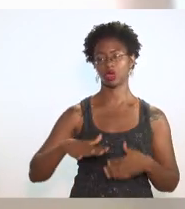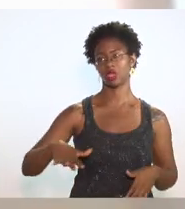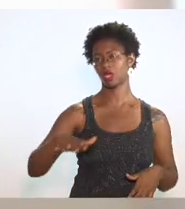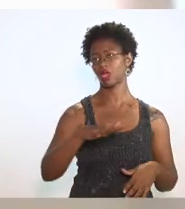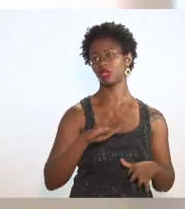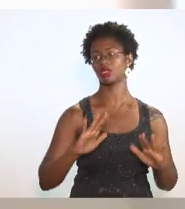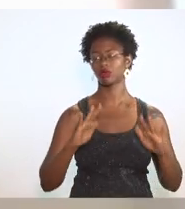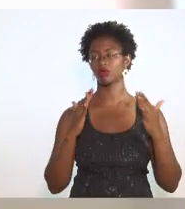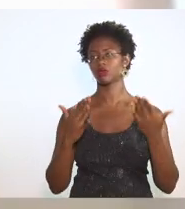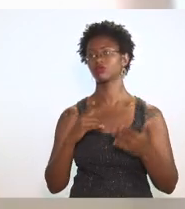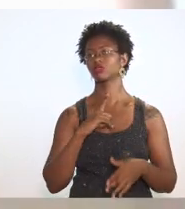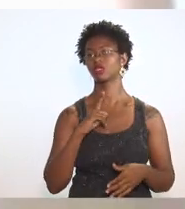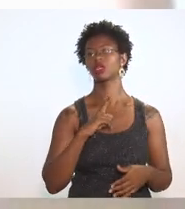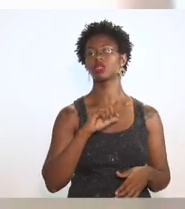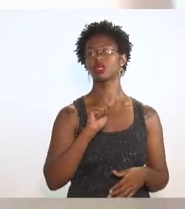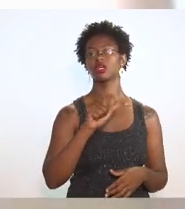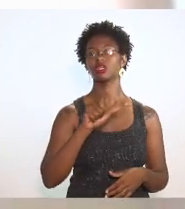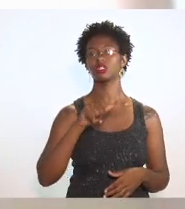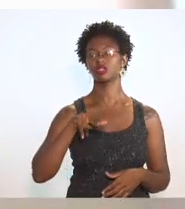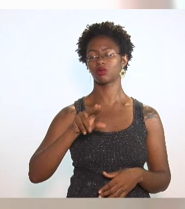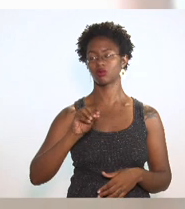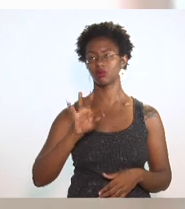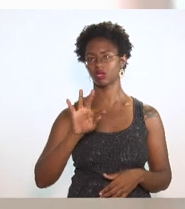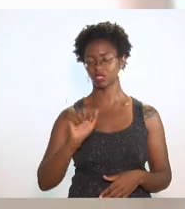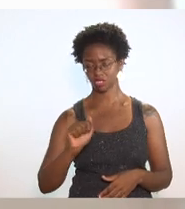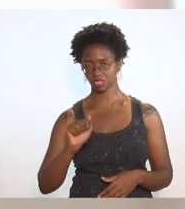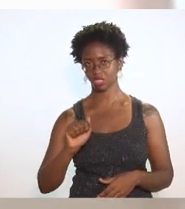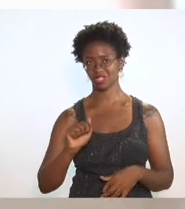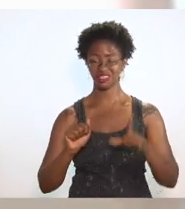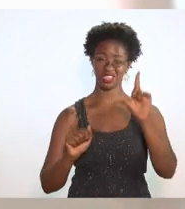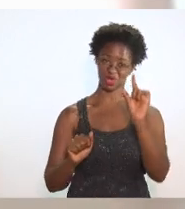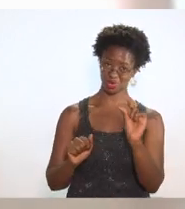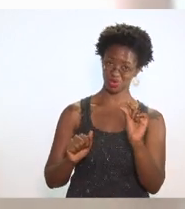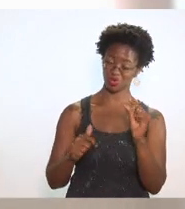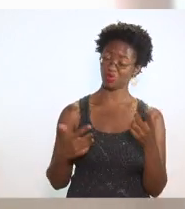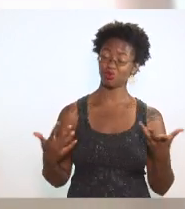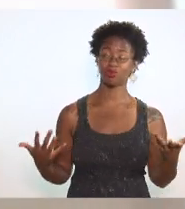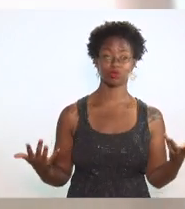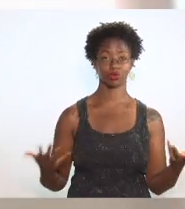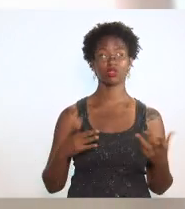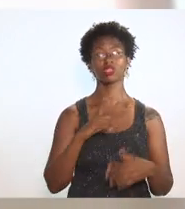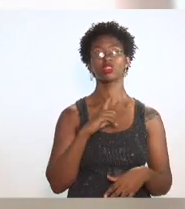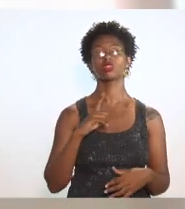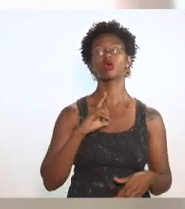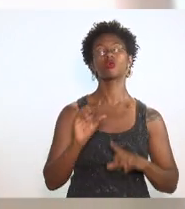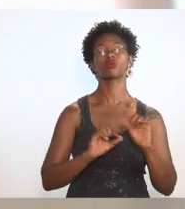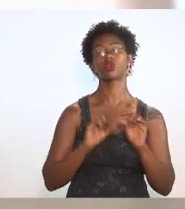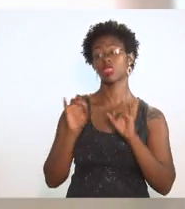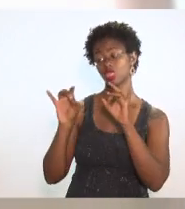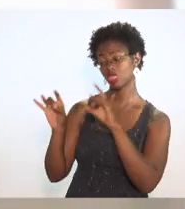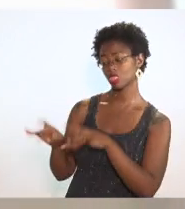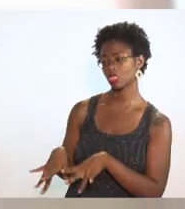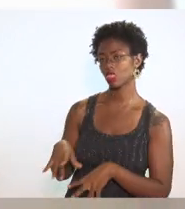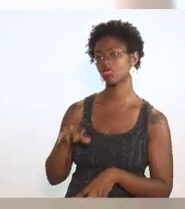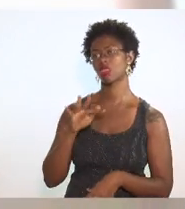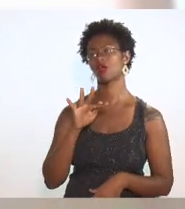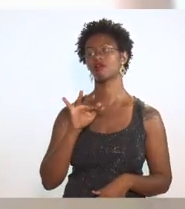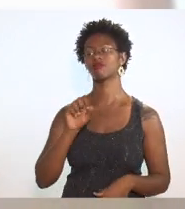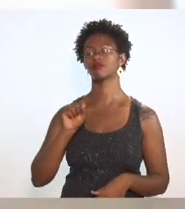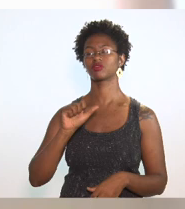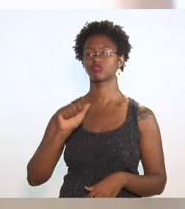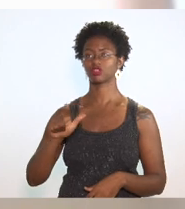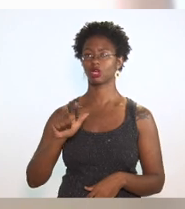quando você tem uma alíquota X e você reduz essa alíquota, o que você tem em renúncia fiscal. Se nós não considerarmos o